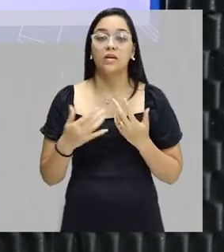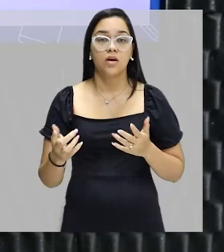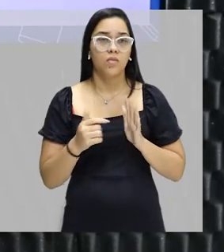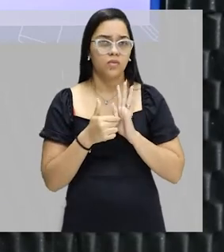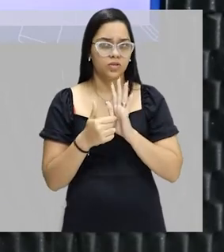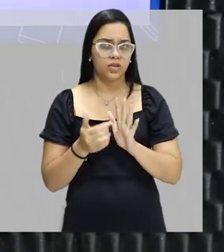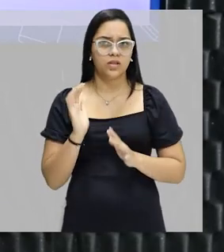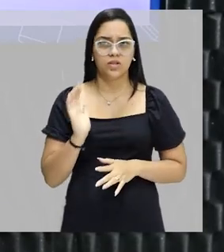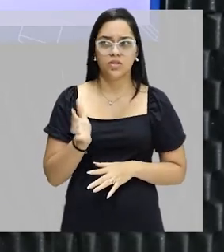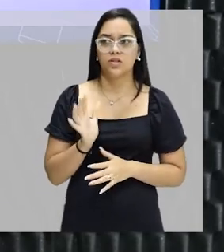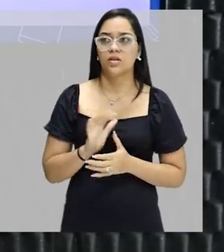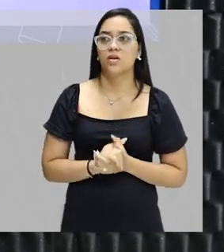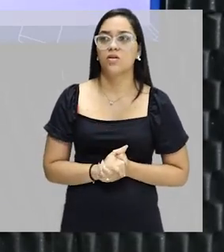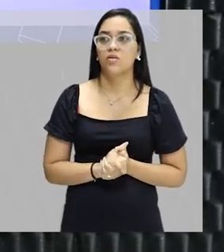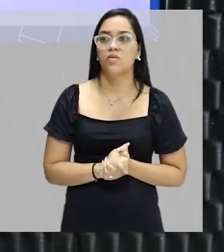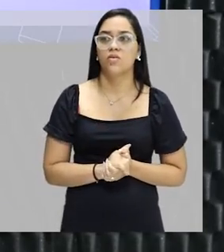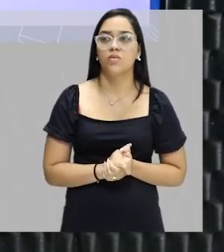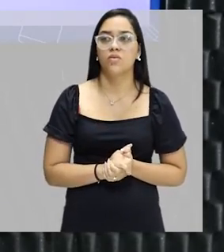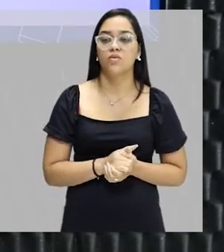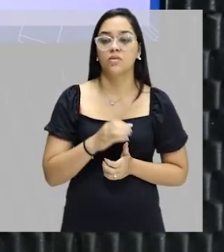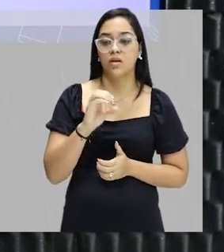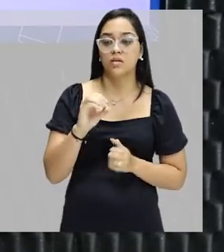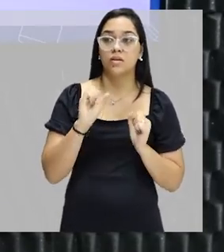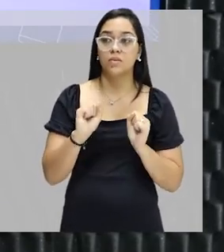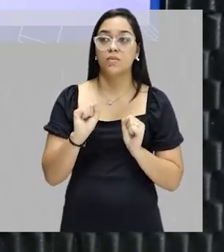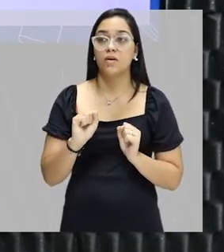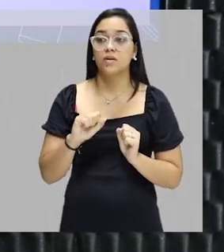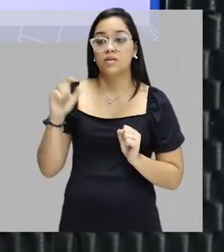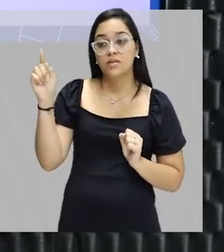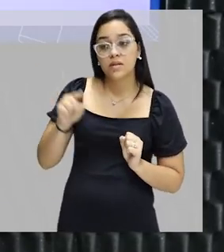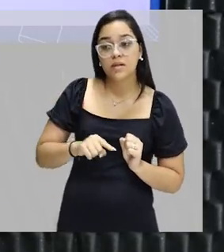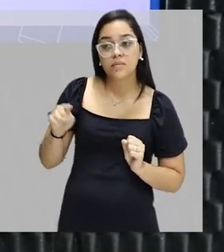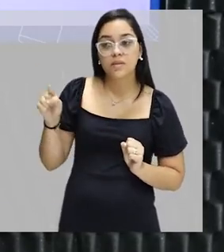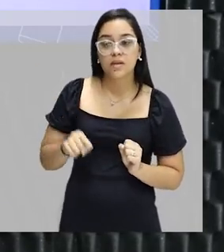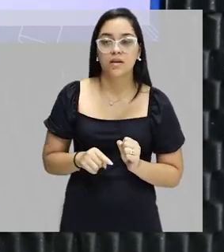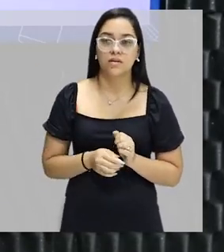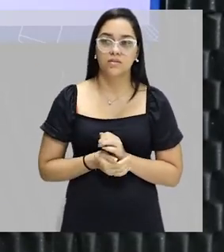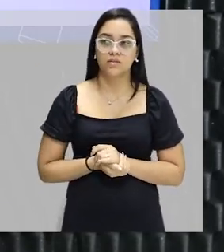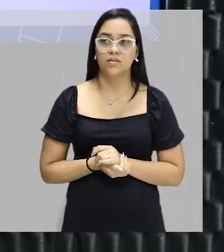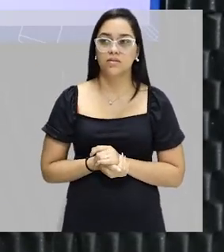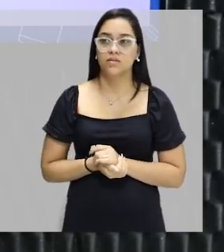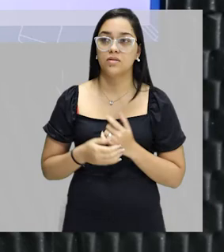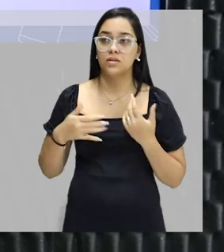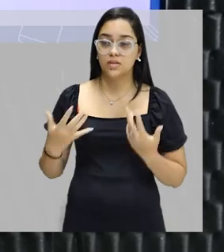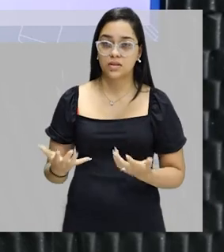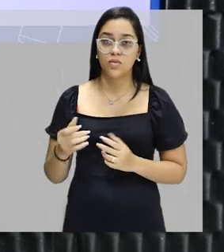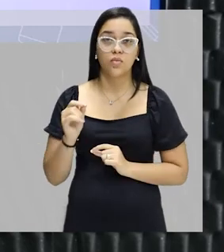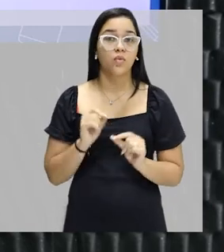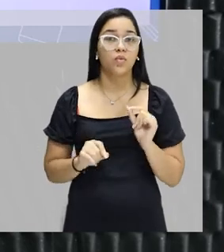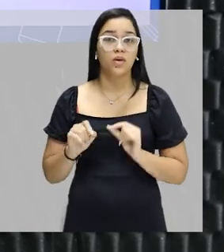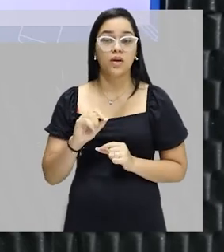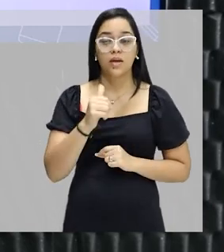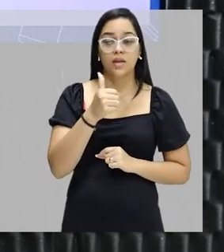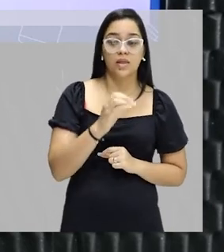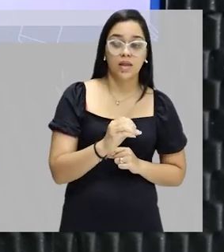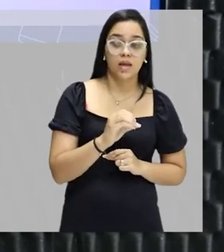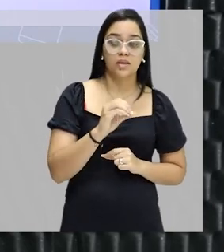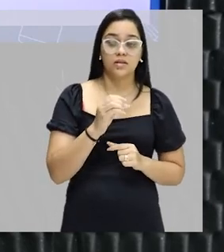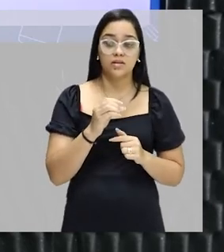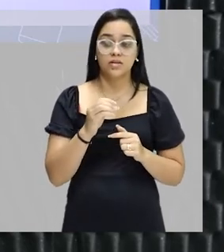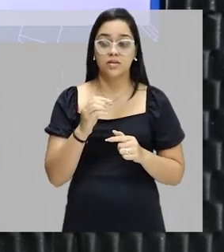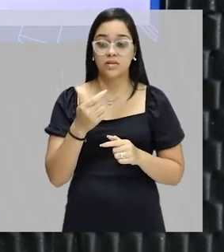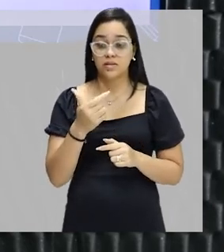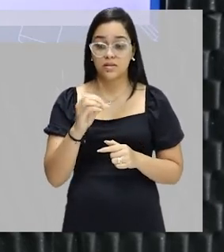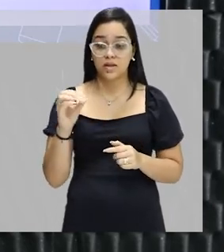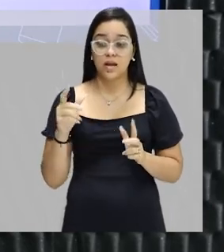destaquei, Turminha, os zeros que podem ser eliminados, que podem ser cortados. Então, na verdade, 10 por 100 é o